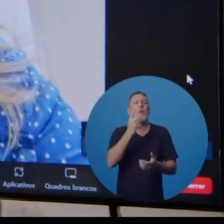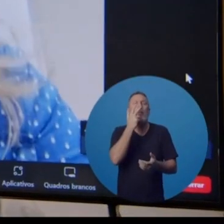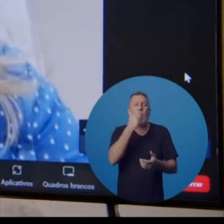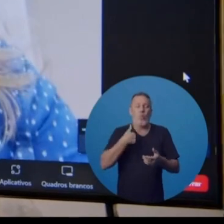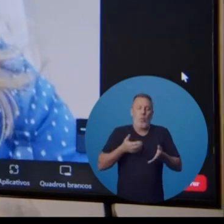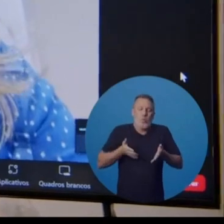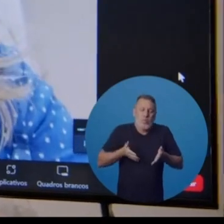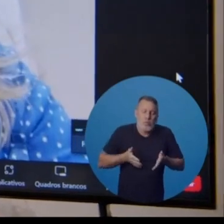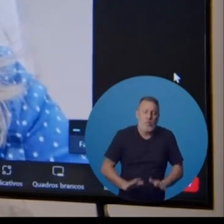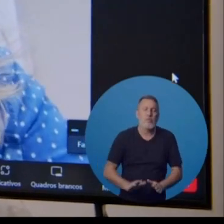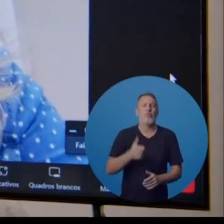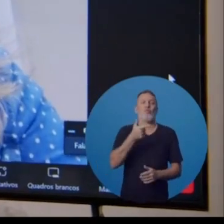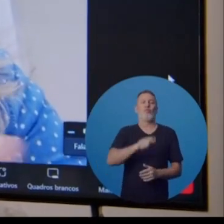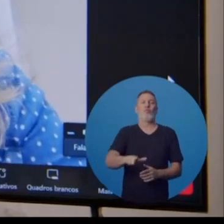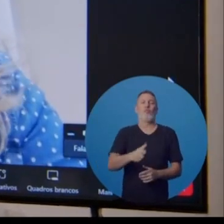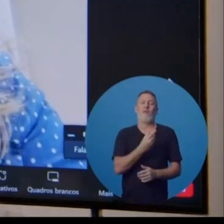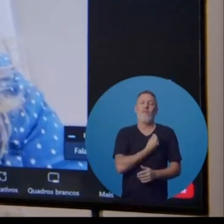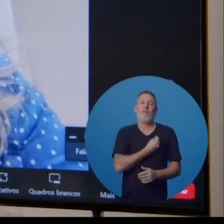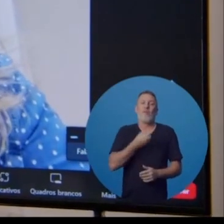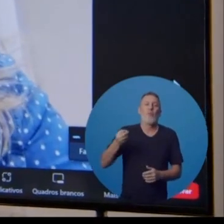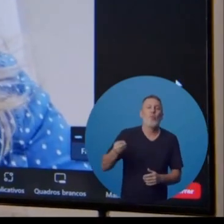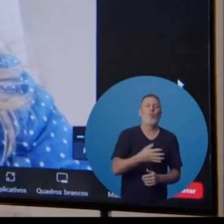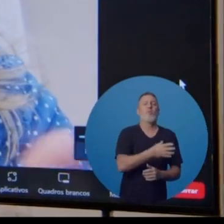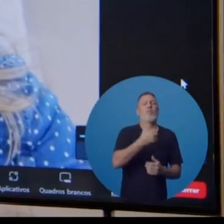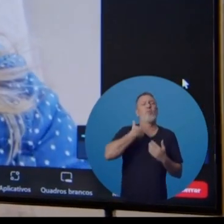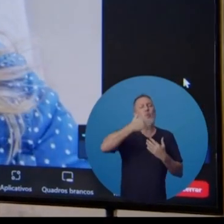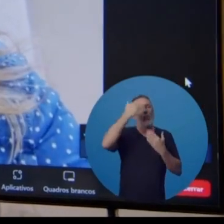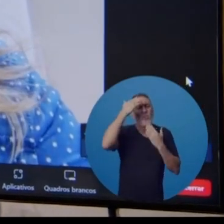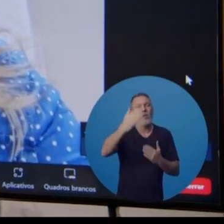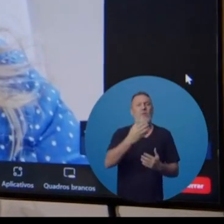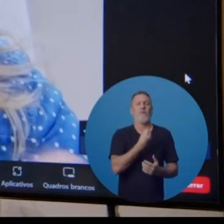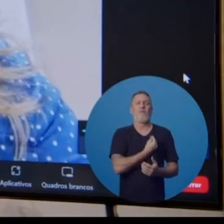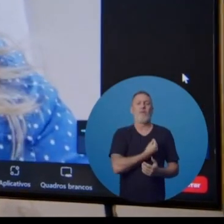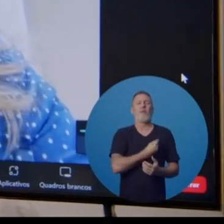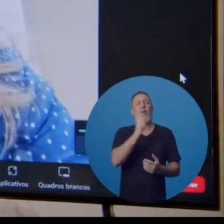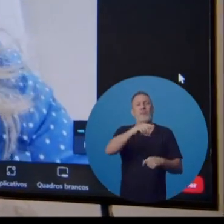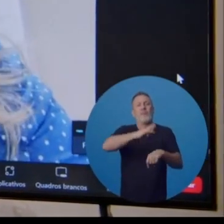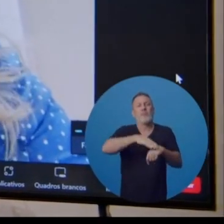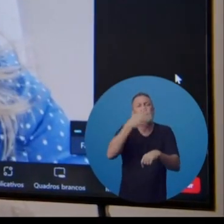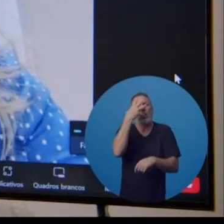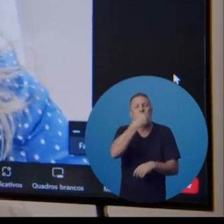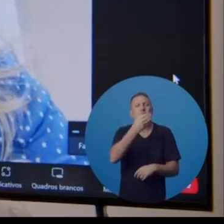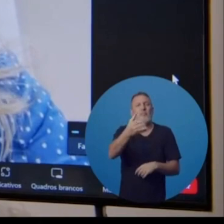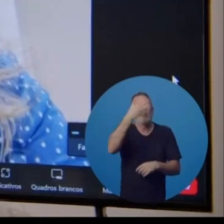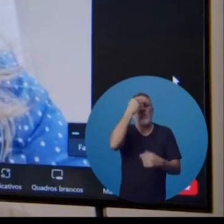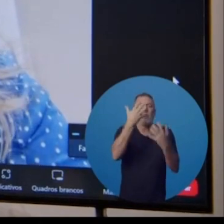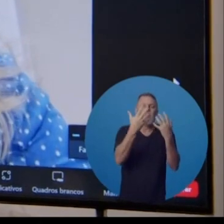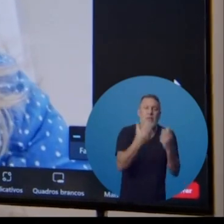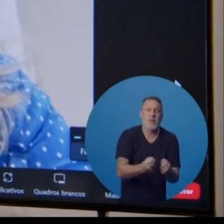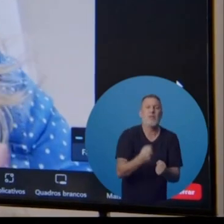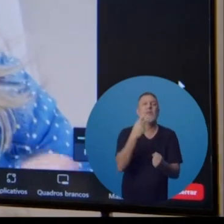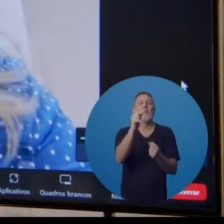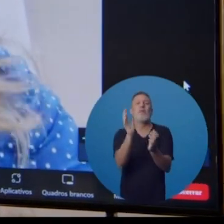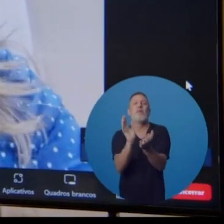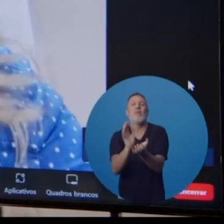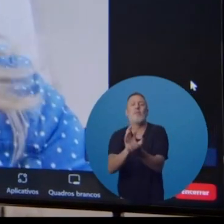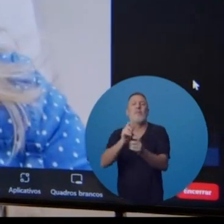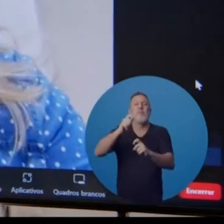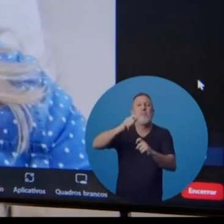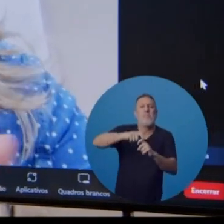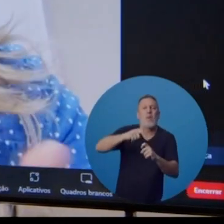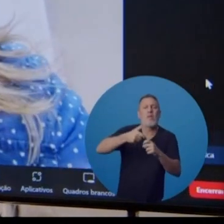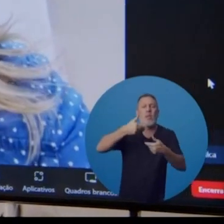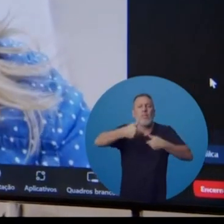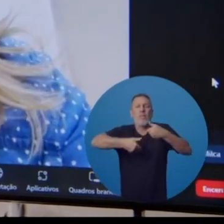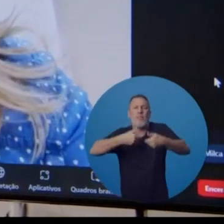assim. Eu renasci, né? Nasci novamente. Eu devo a minha vida, atitude linda, né? De voto do senhor, da equipe